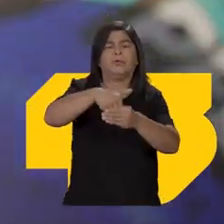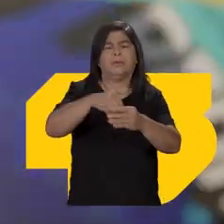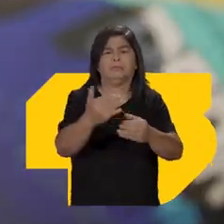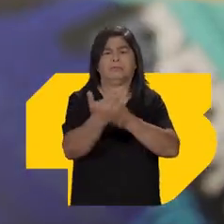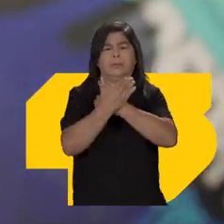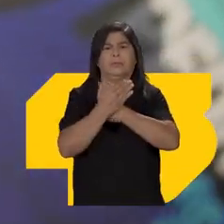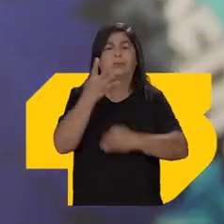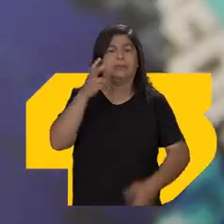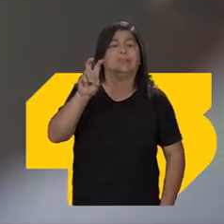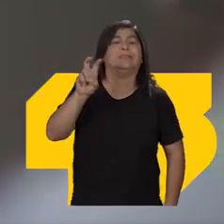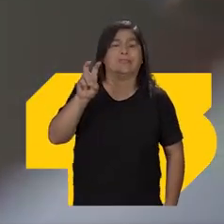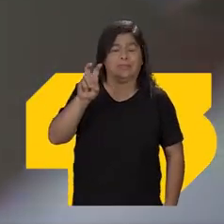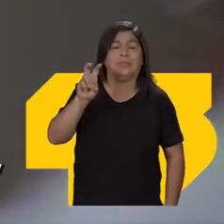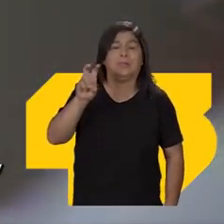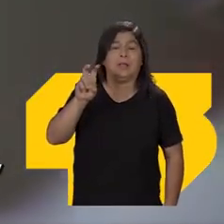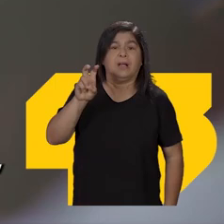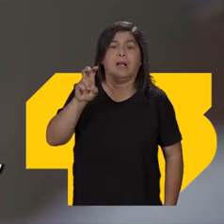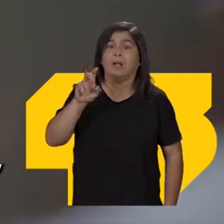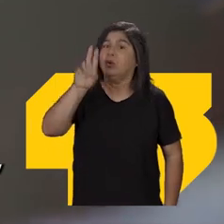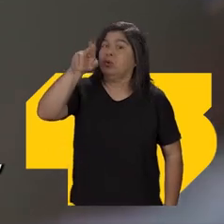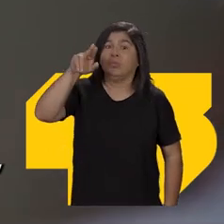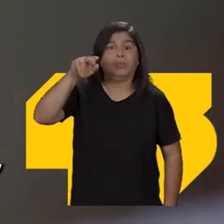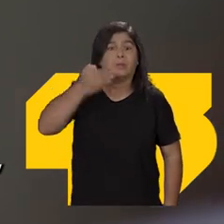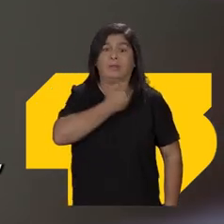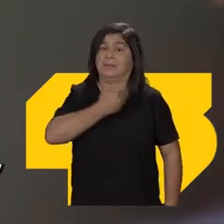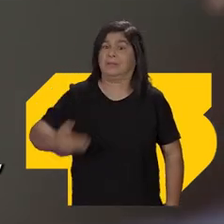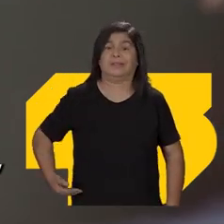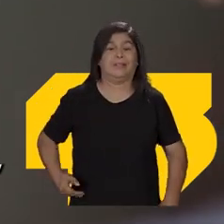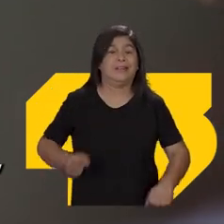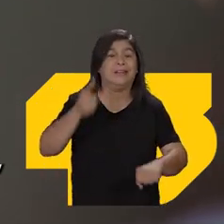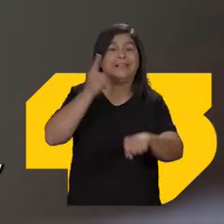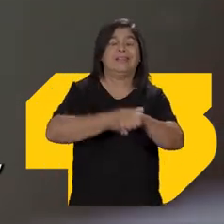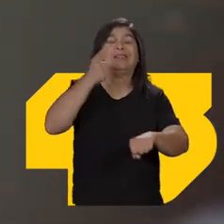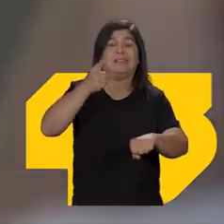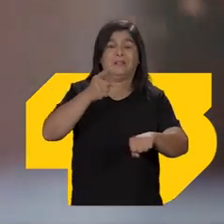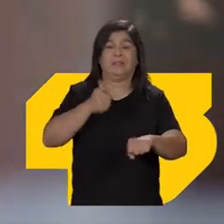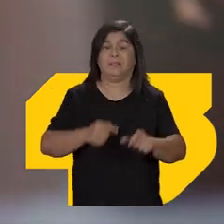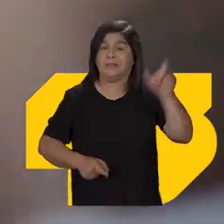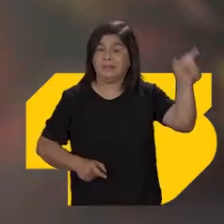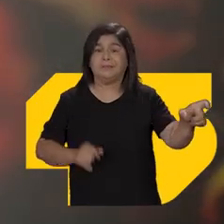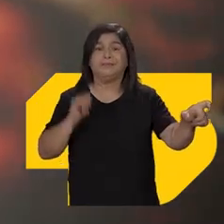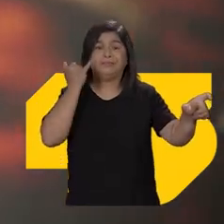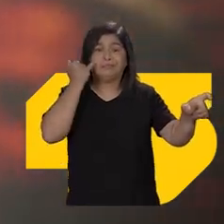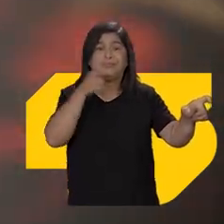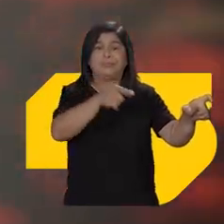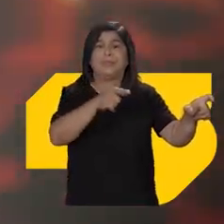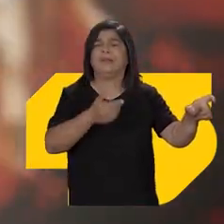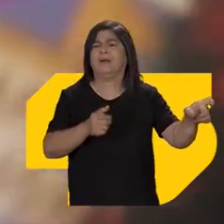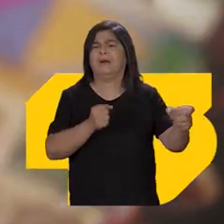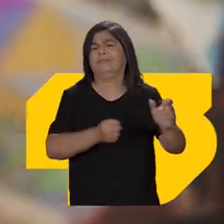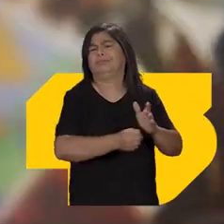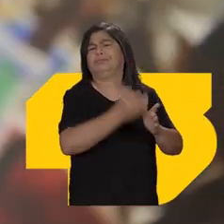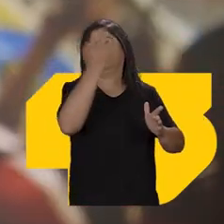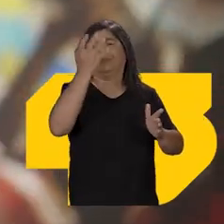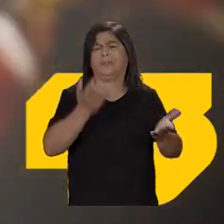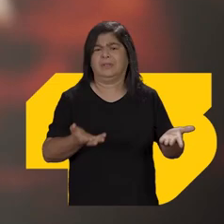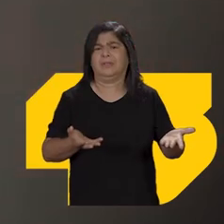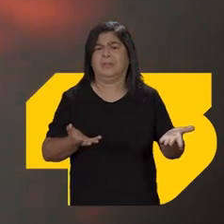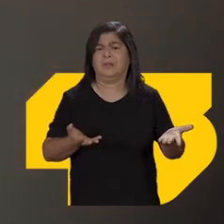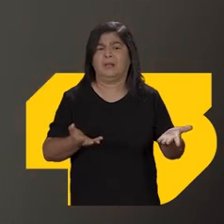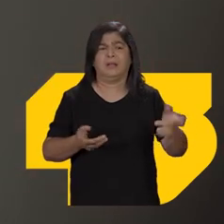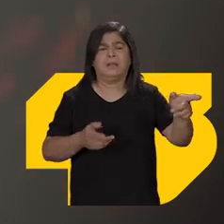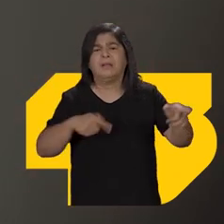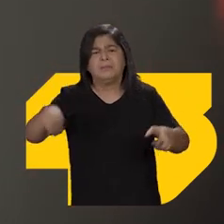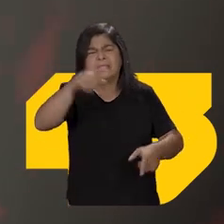voto de confiança no 45. Nunca tive a oportunidade de governar nosso Estado, diferente do atual governo, que já teve várias chances,